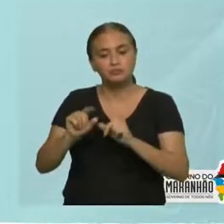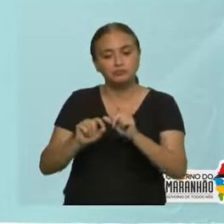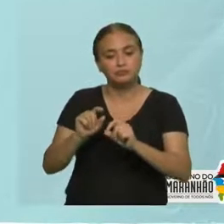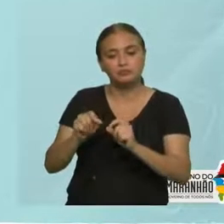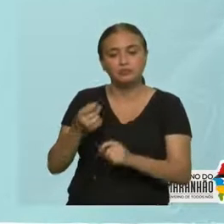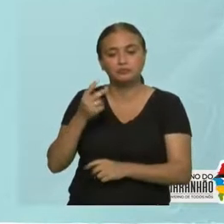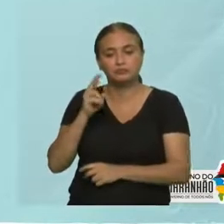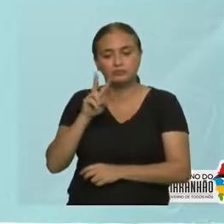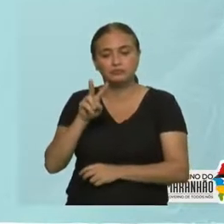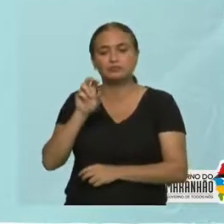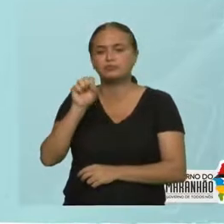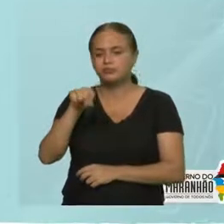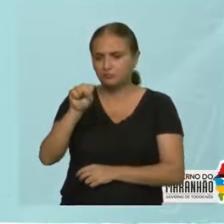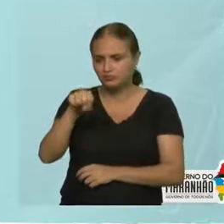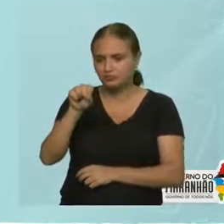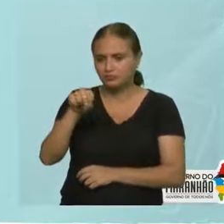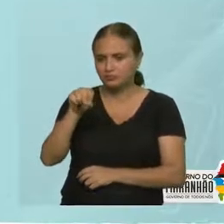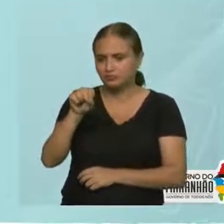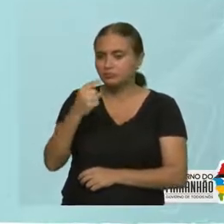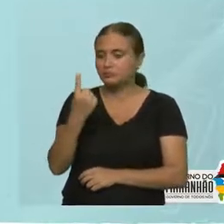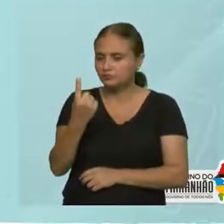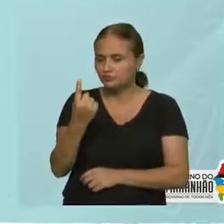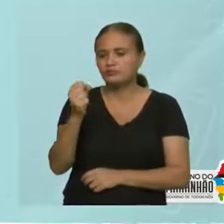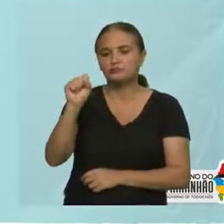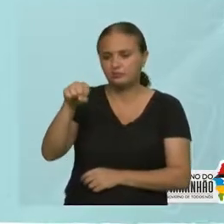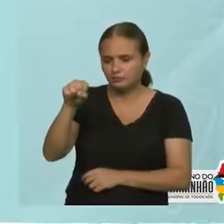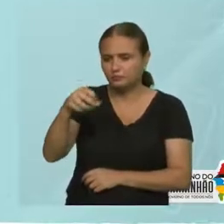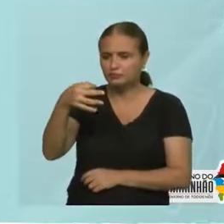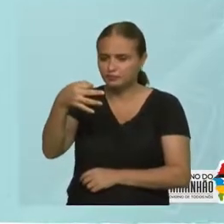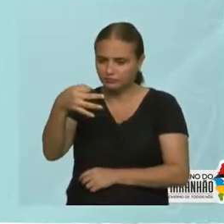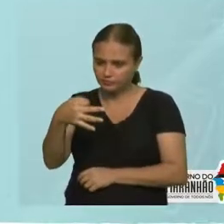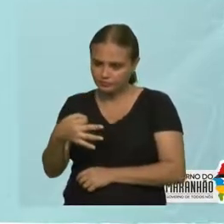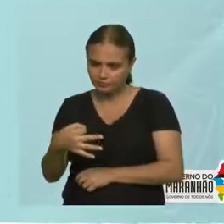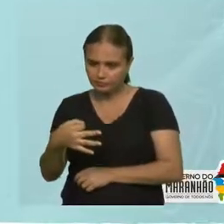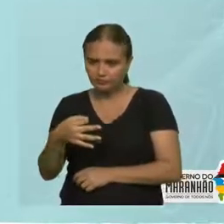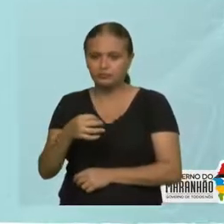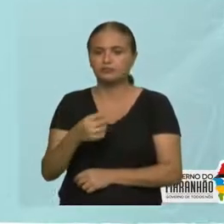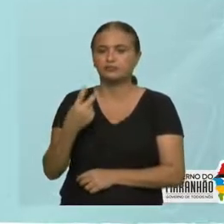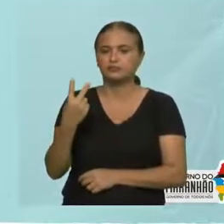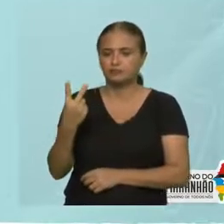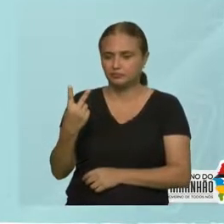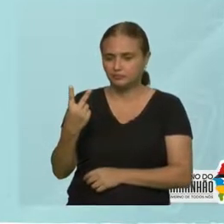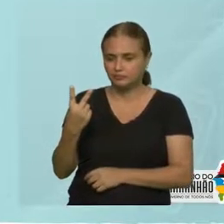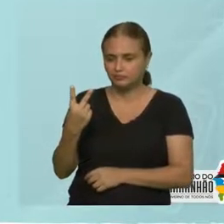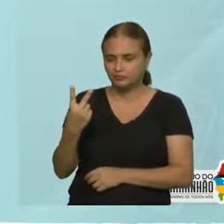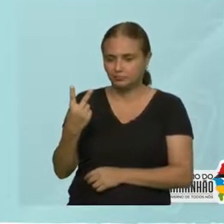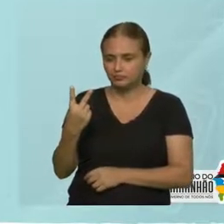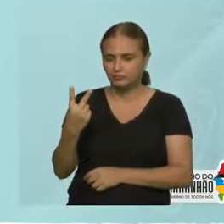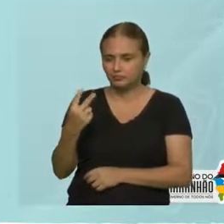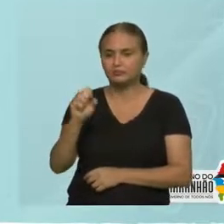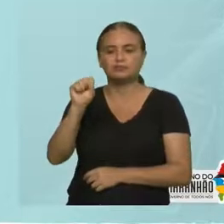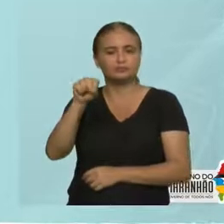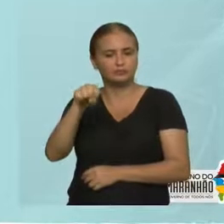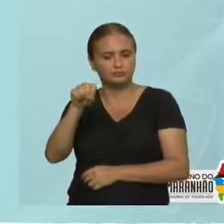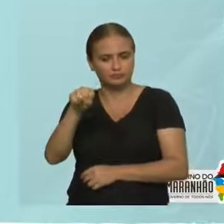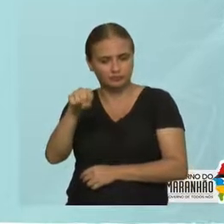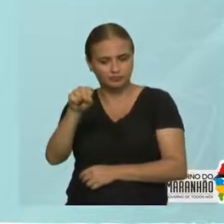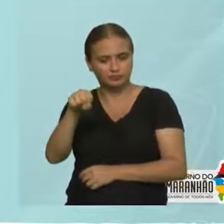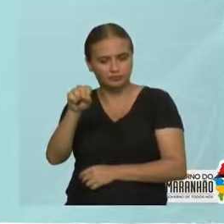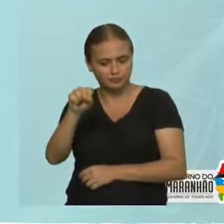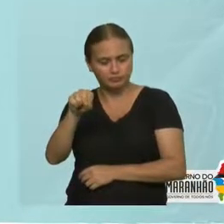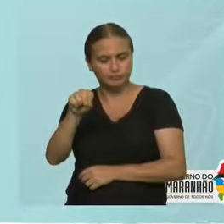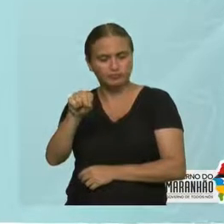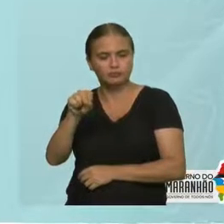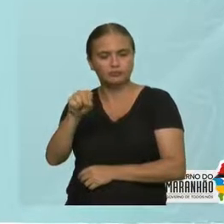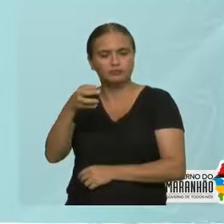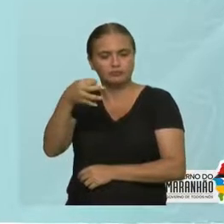na ausência de força? Sim. Em Meriu, movimento de artílio uniforme, que um tipo de equilíbrio. Dois, é possível haver força na ausência de movimento? Sim. Você aplica força